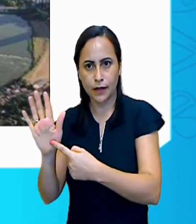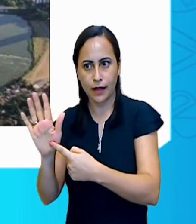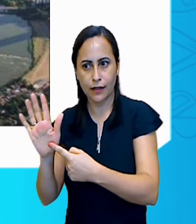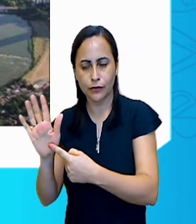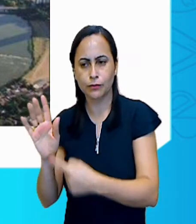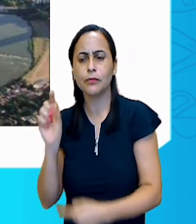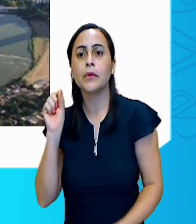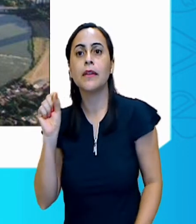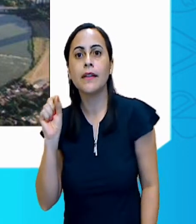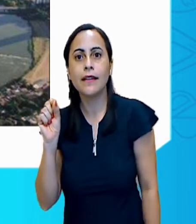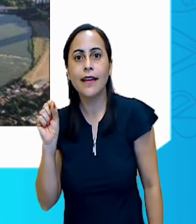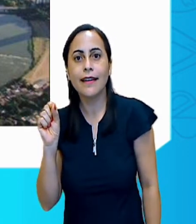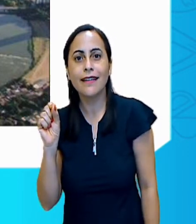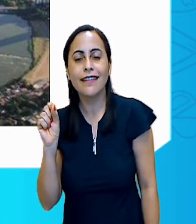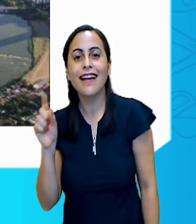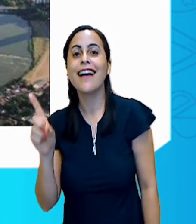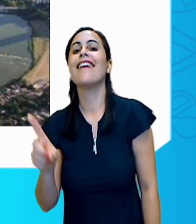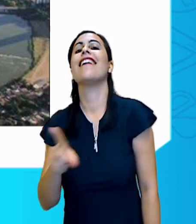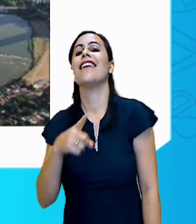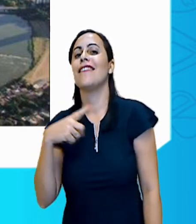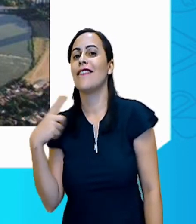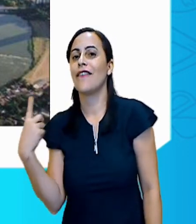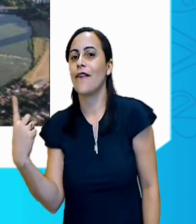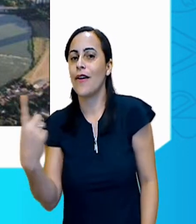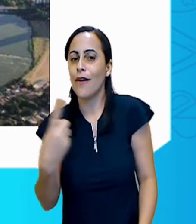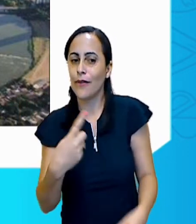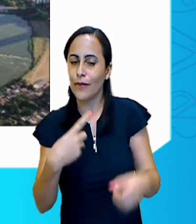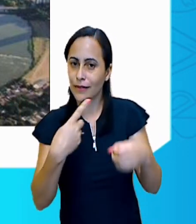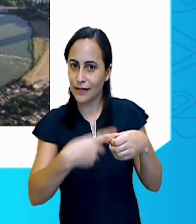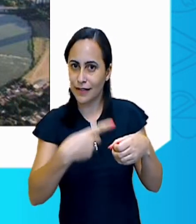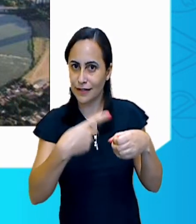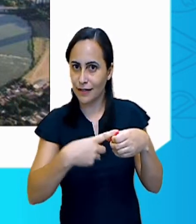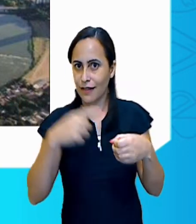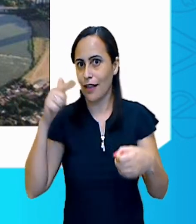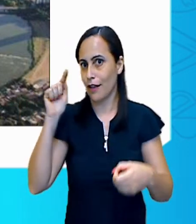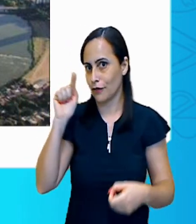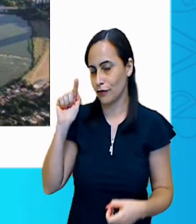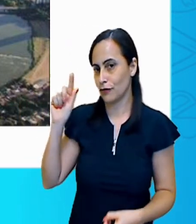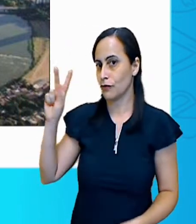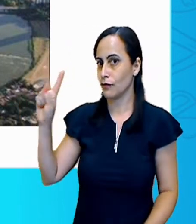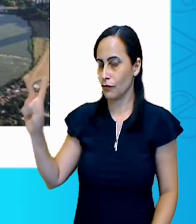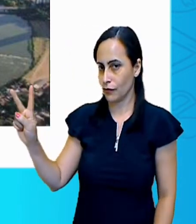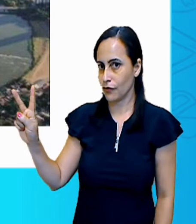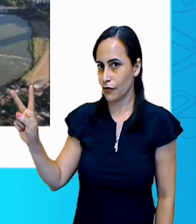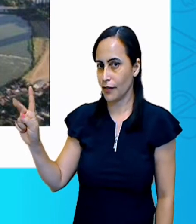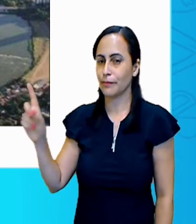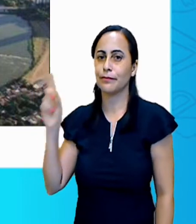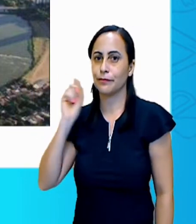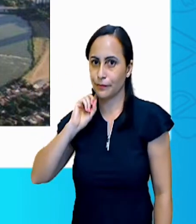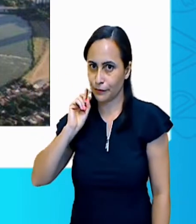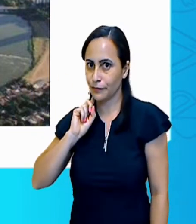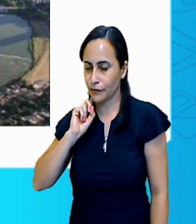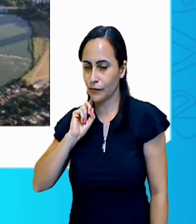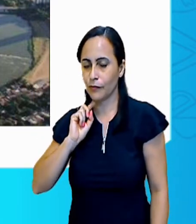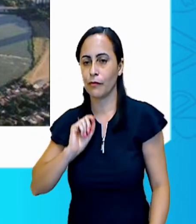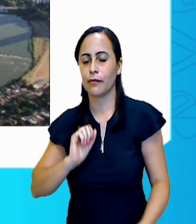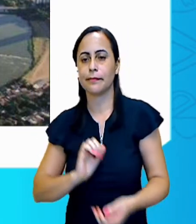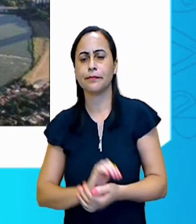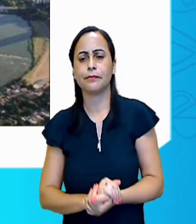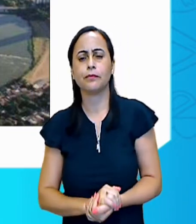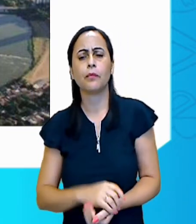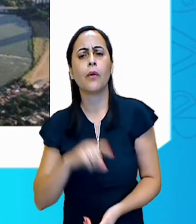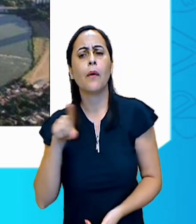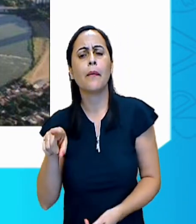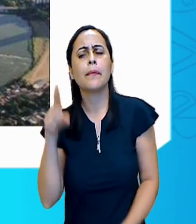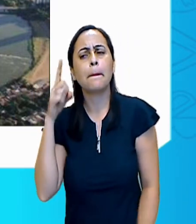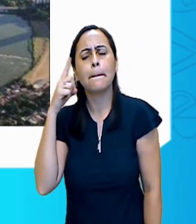nossa cidade. Governador Valadares, Minas Gerais. Vocês